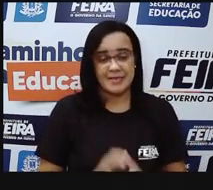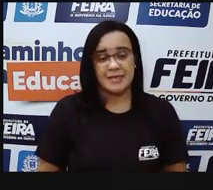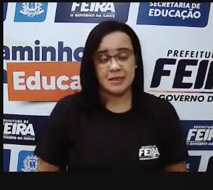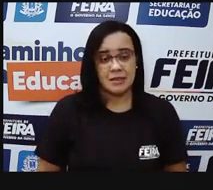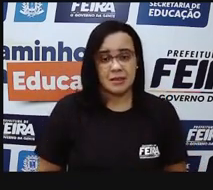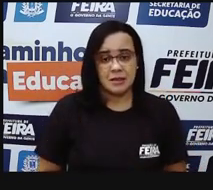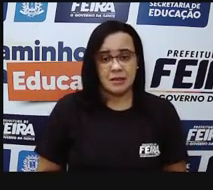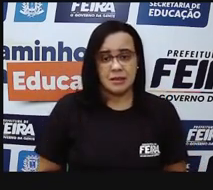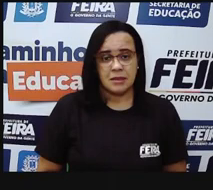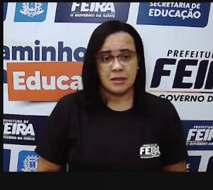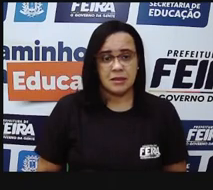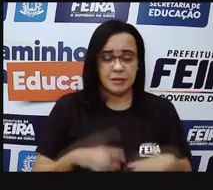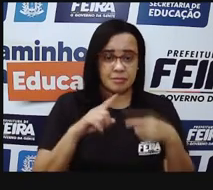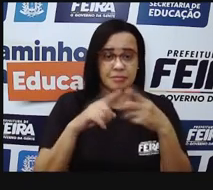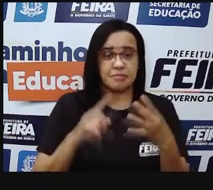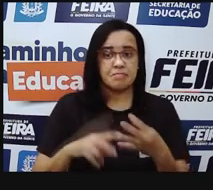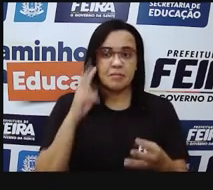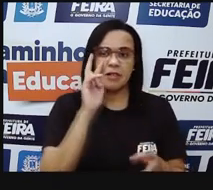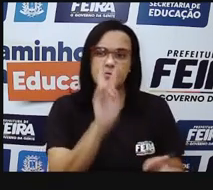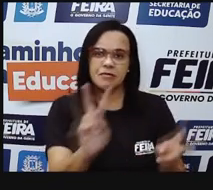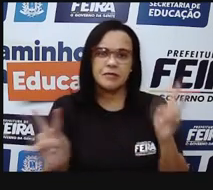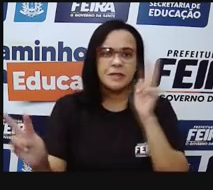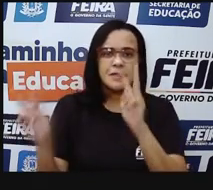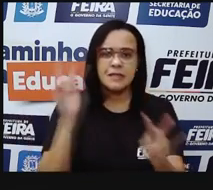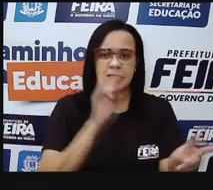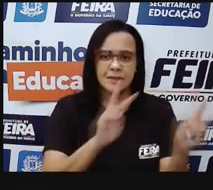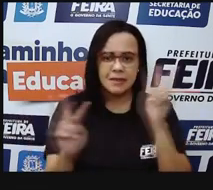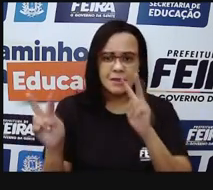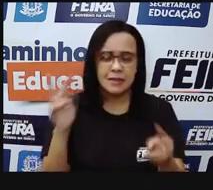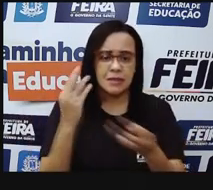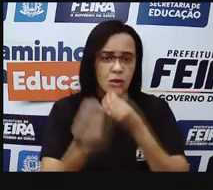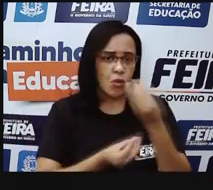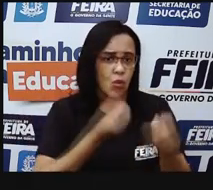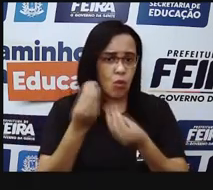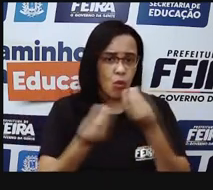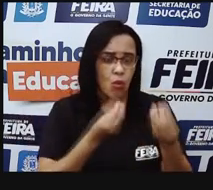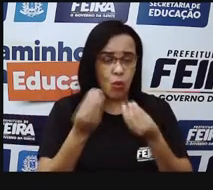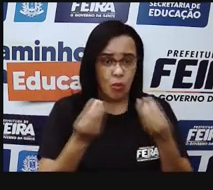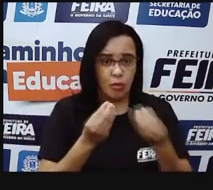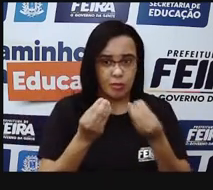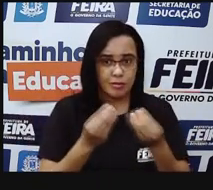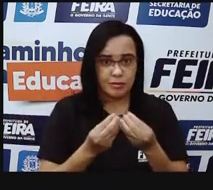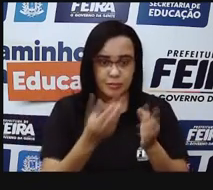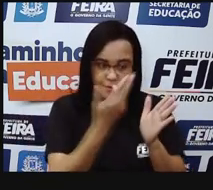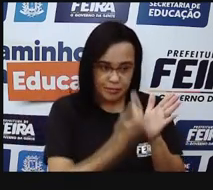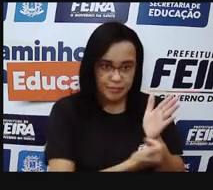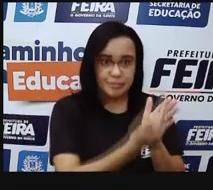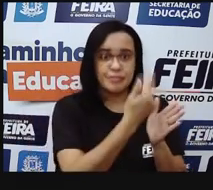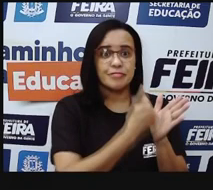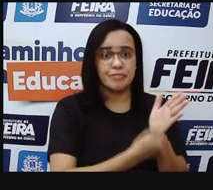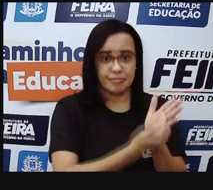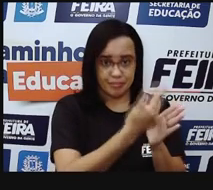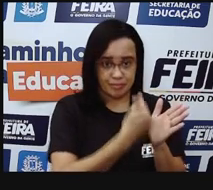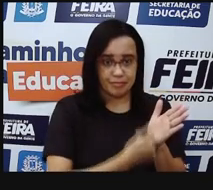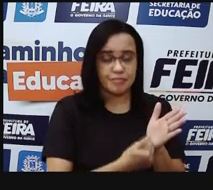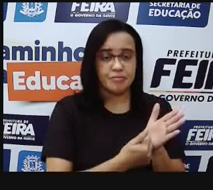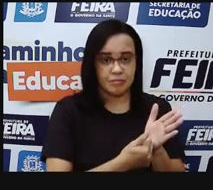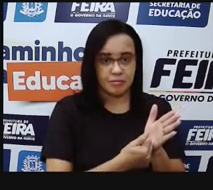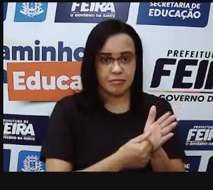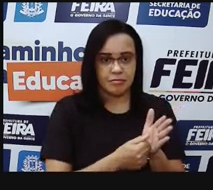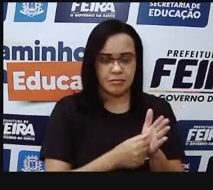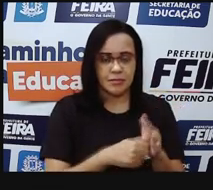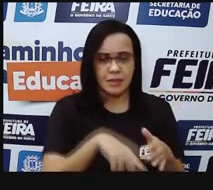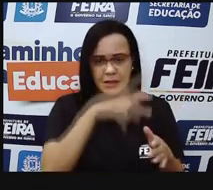E aí, a gente tem, às vezes, algumas dúvidas, né, para como que se forma essa imagem? E as pessoas que não conseguem